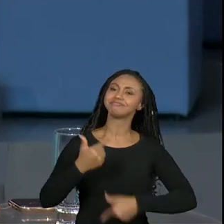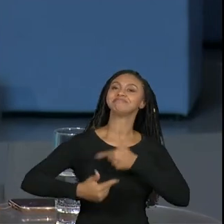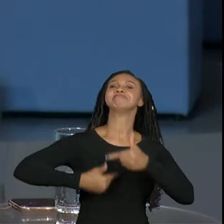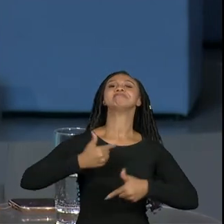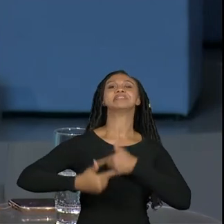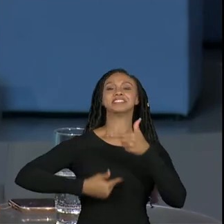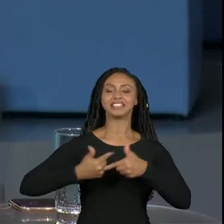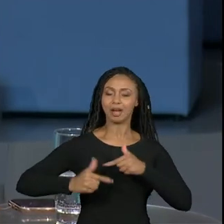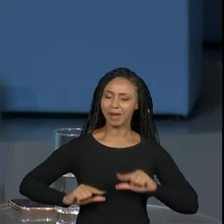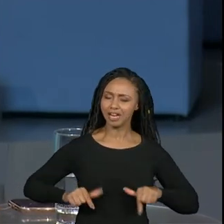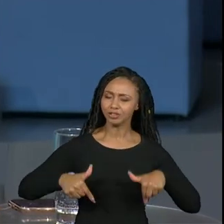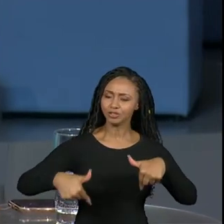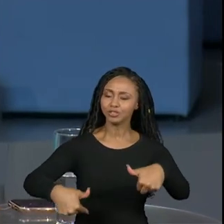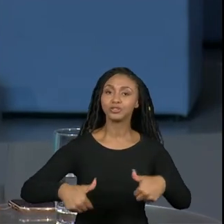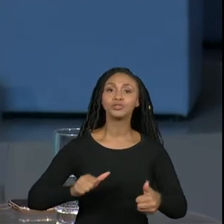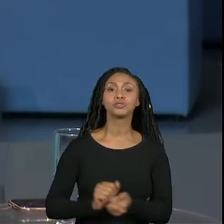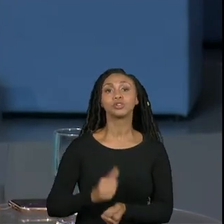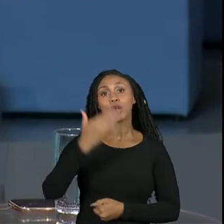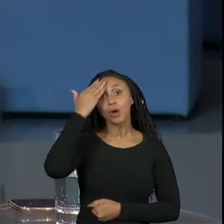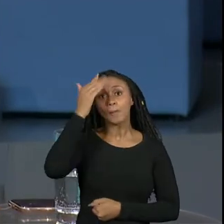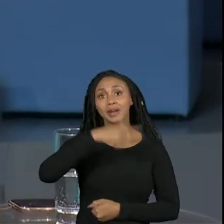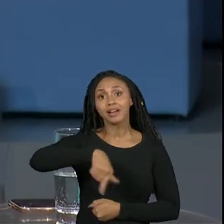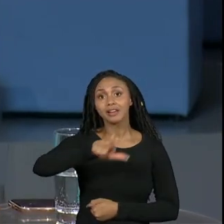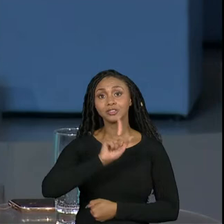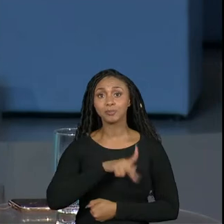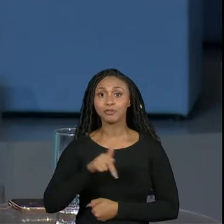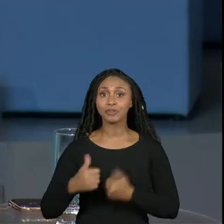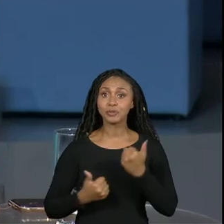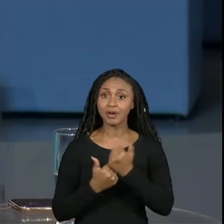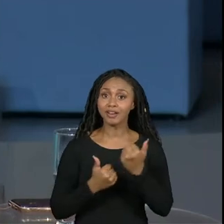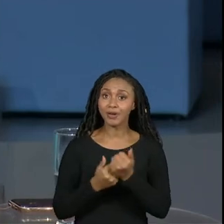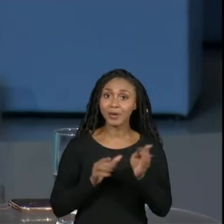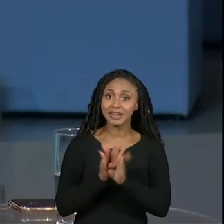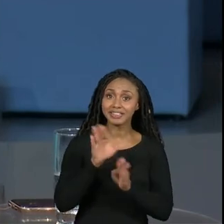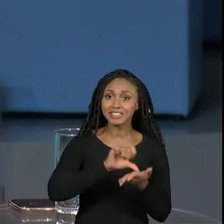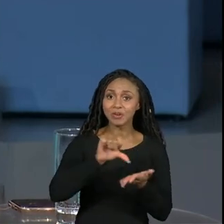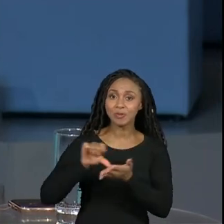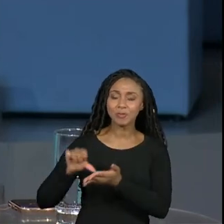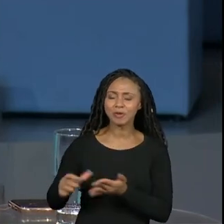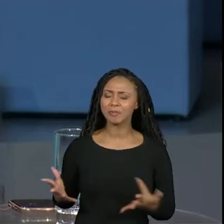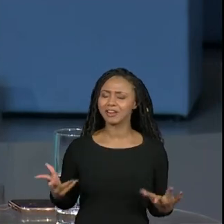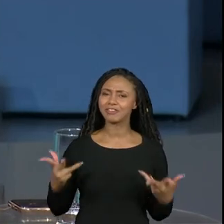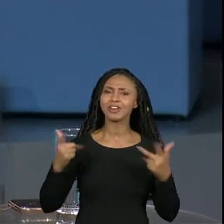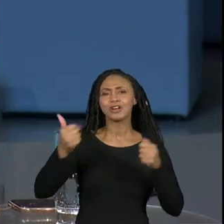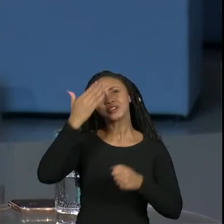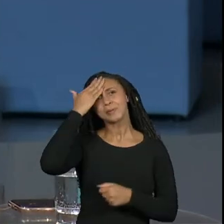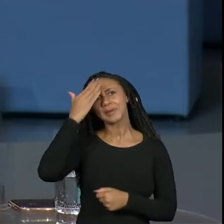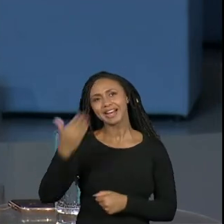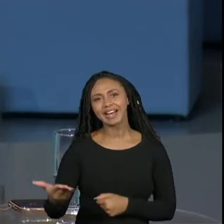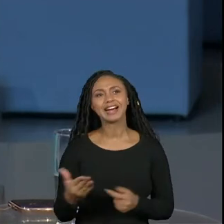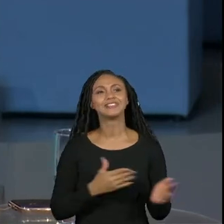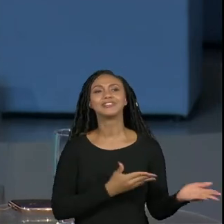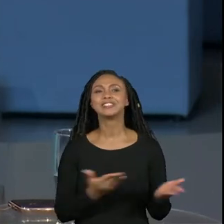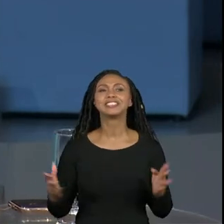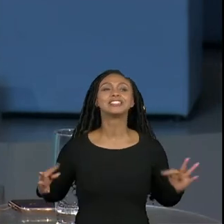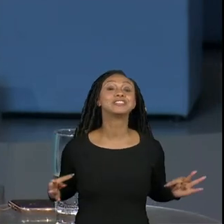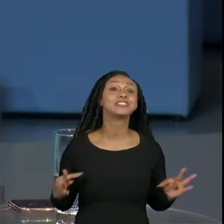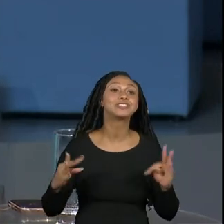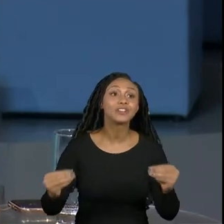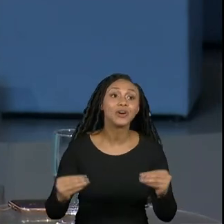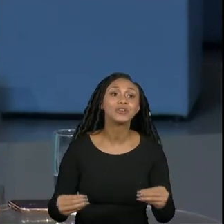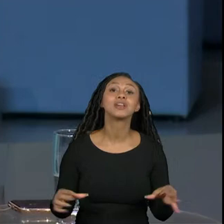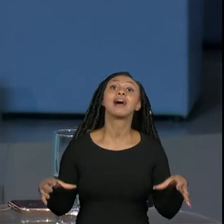gente vai passar por isso juntos agradeço aos orientadores de polo que estão aqui com a gente que são maravilhosos muito obrigada a todos vocês